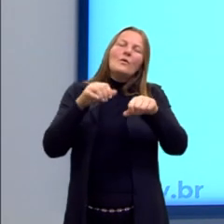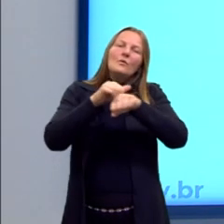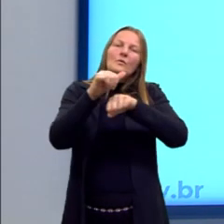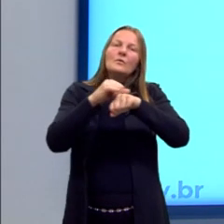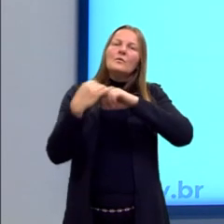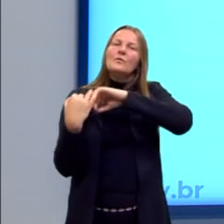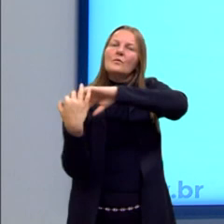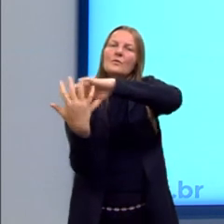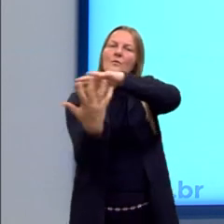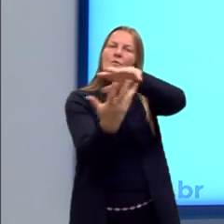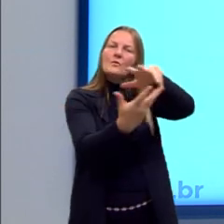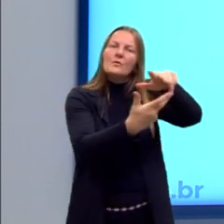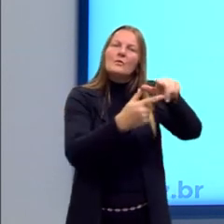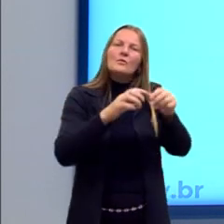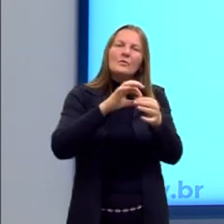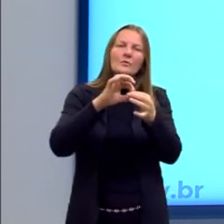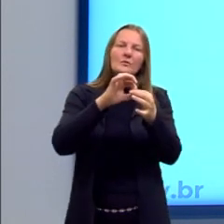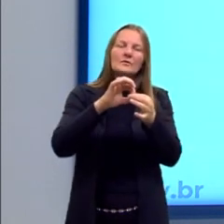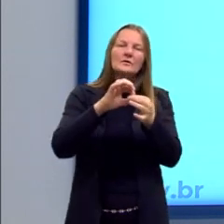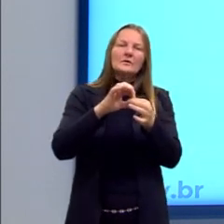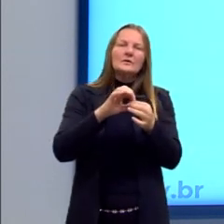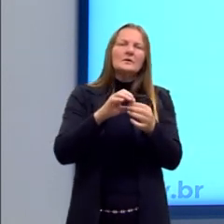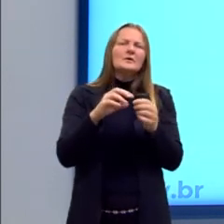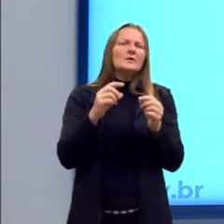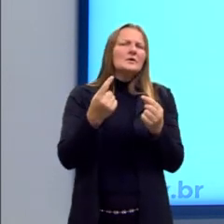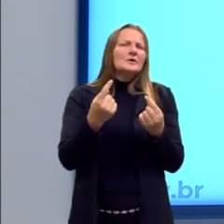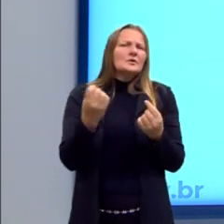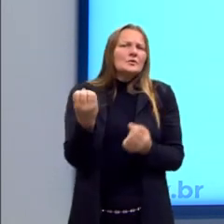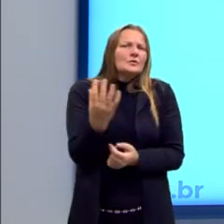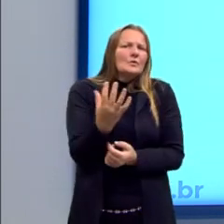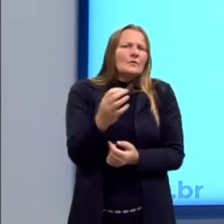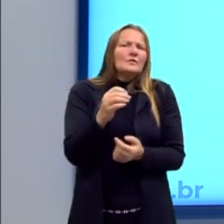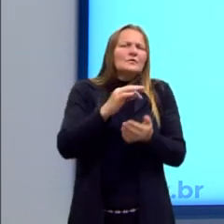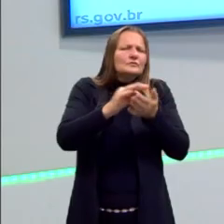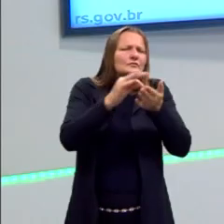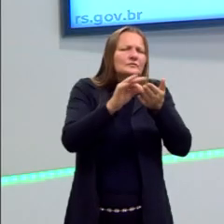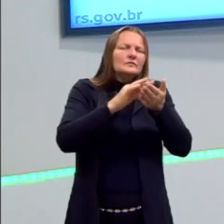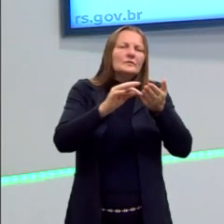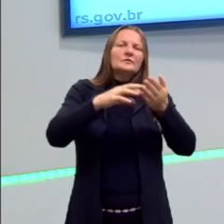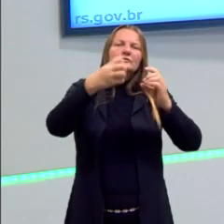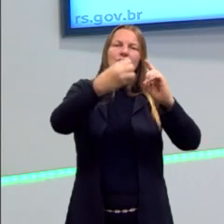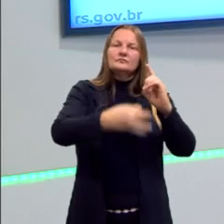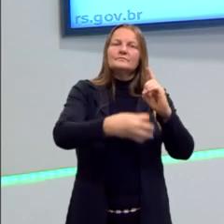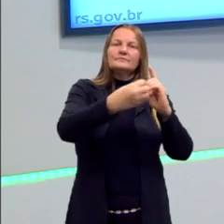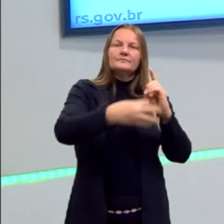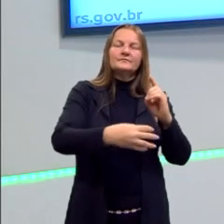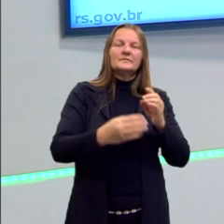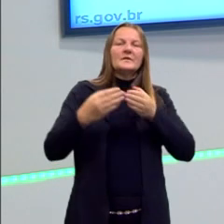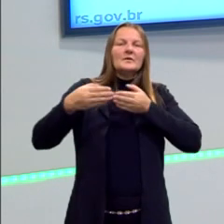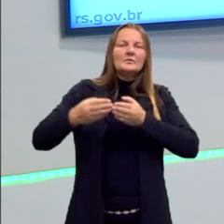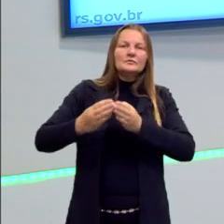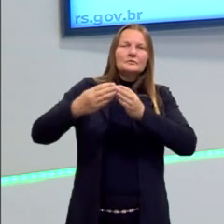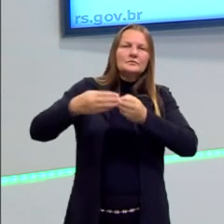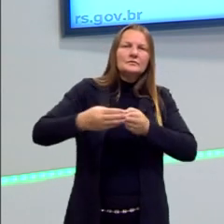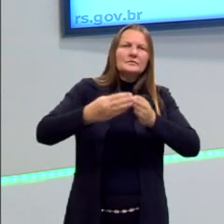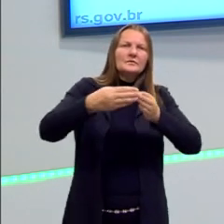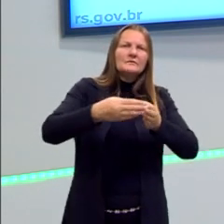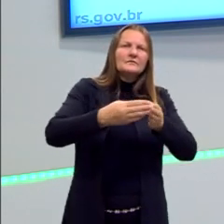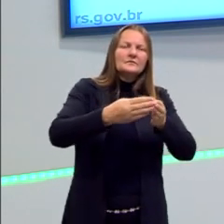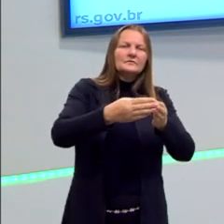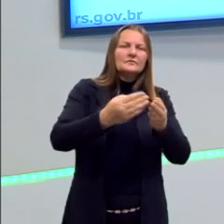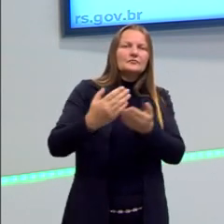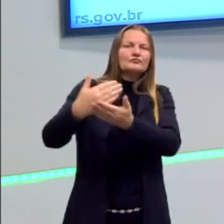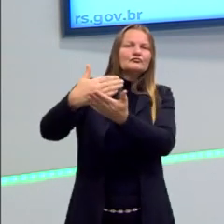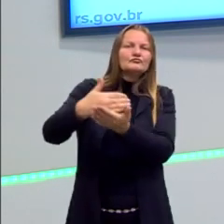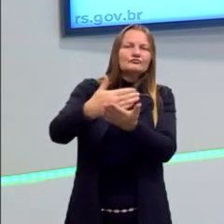globalização em si não é algo tão novo. Os teóricos vão definir já como as navegações é um processo